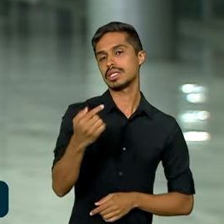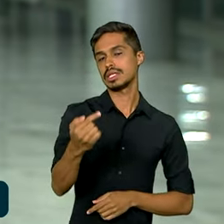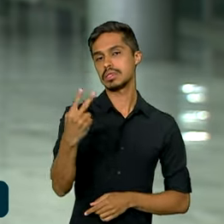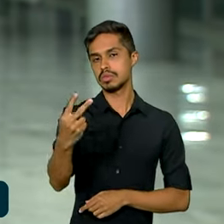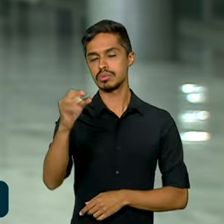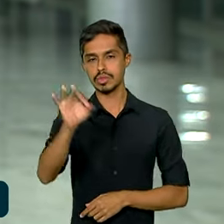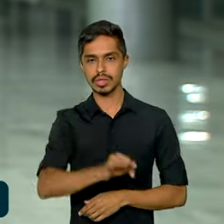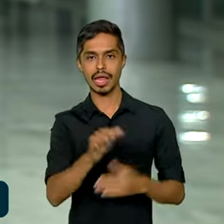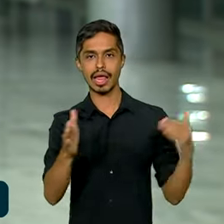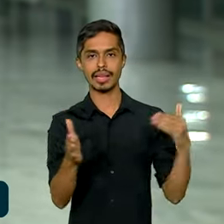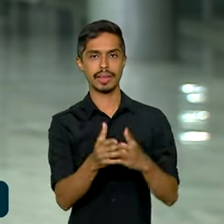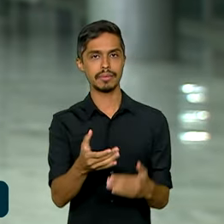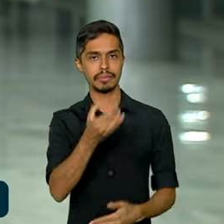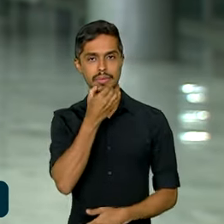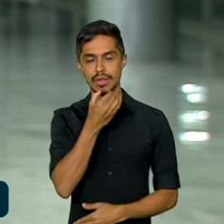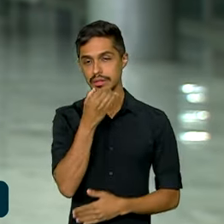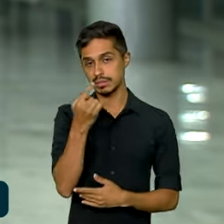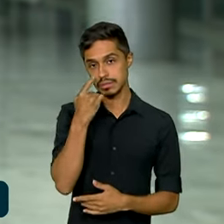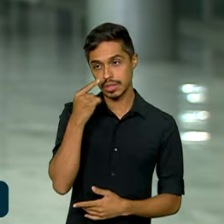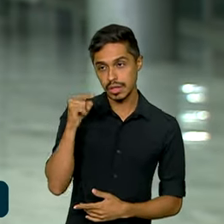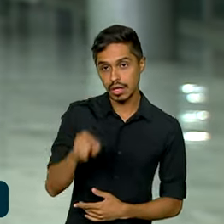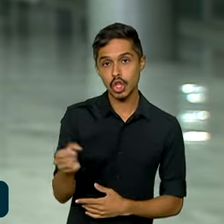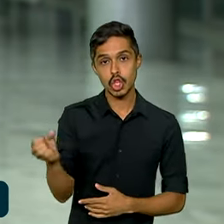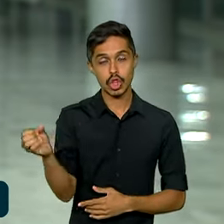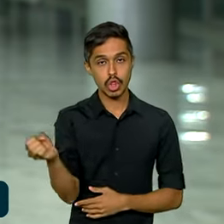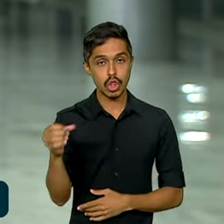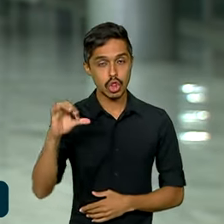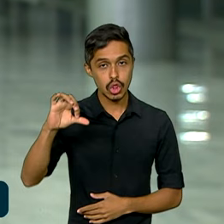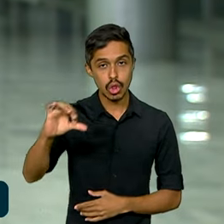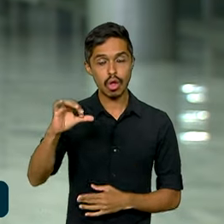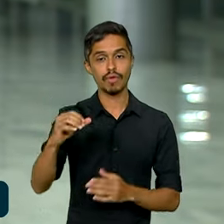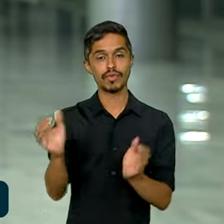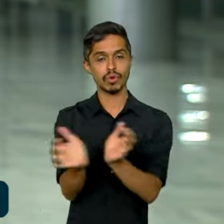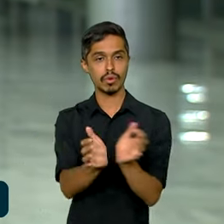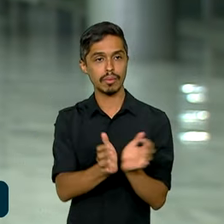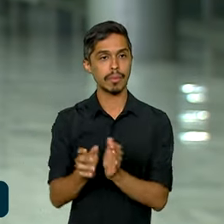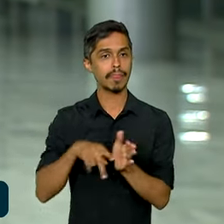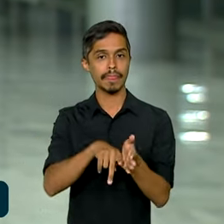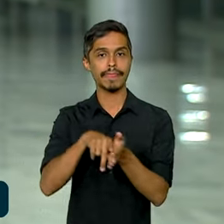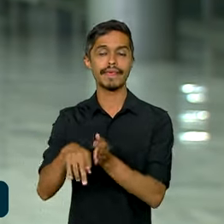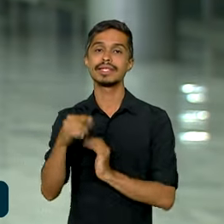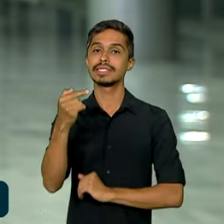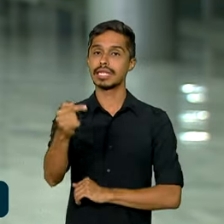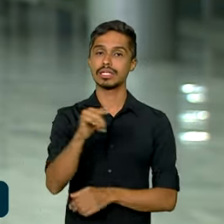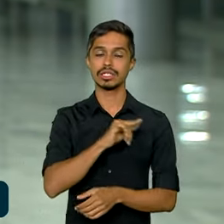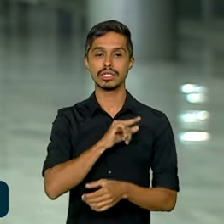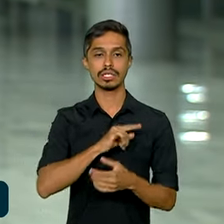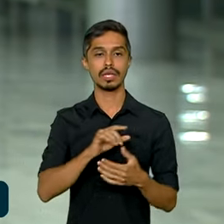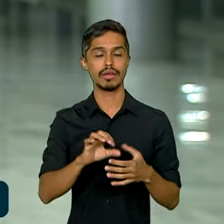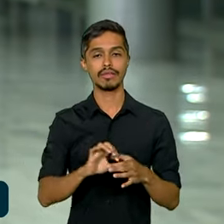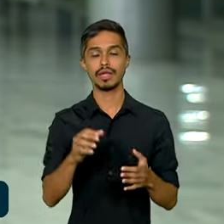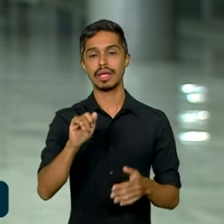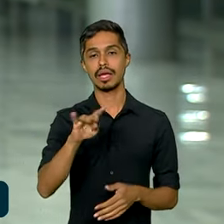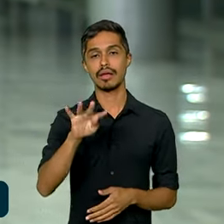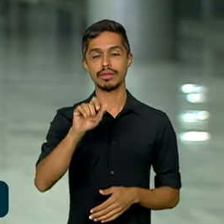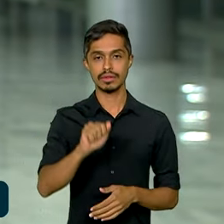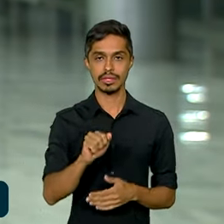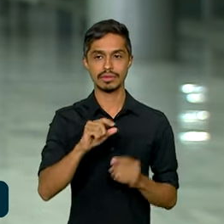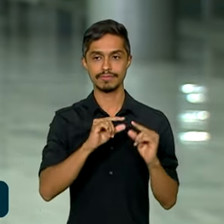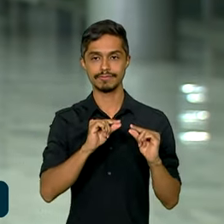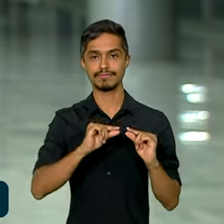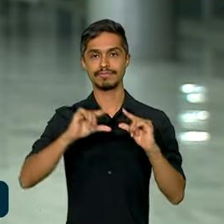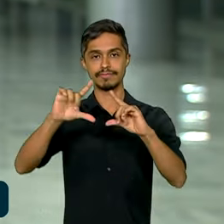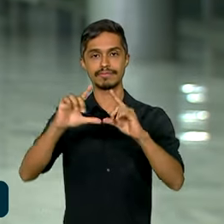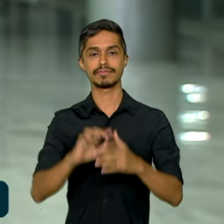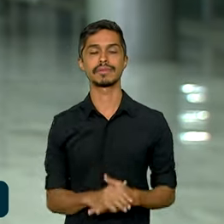até dezembro. E, olha, dos nove grupos pesquisados pelo IBGE, sete tiveram alta em janeiro. O destaque